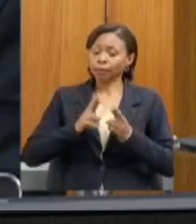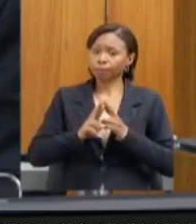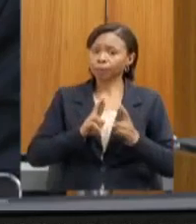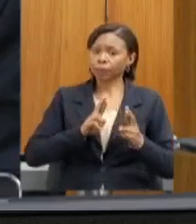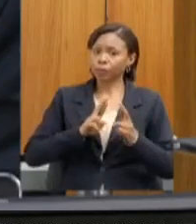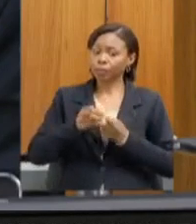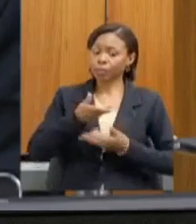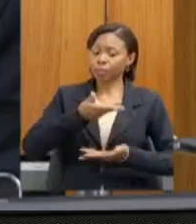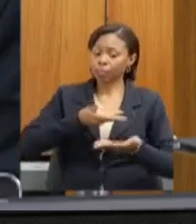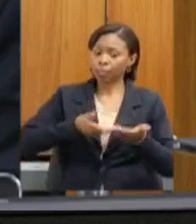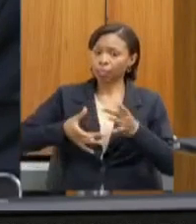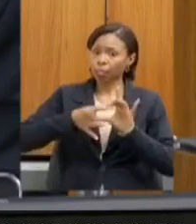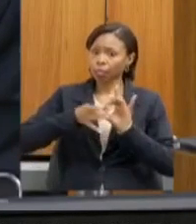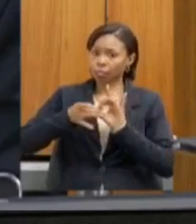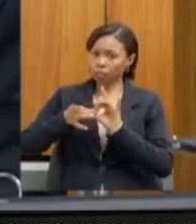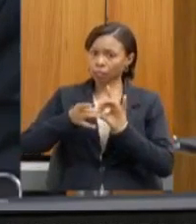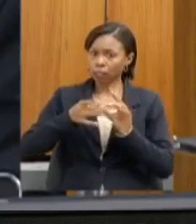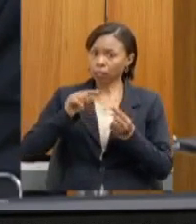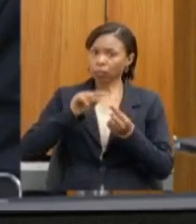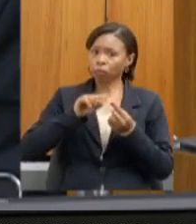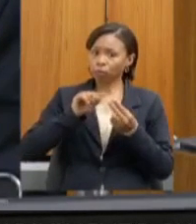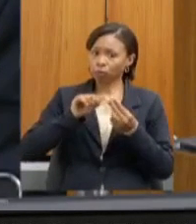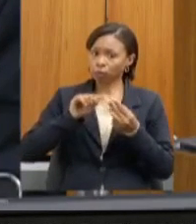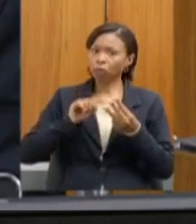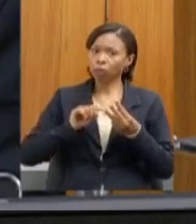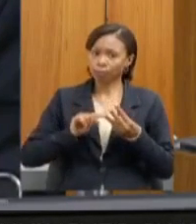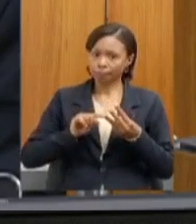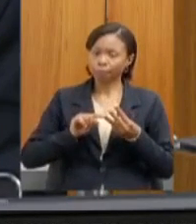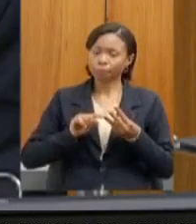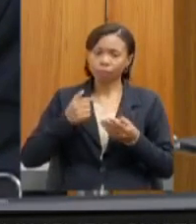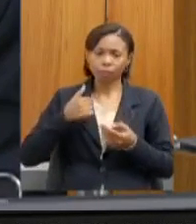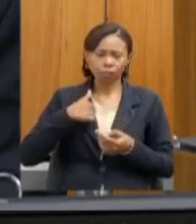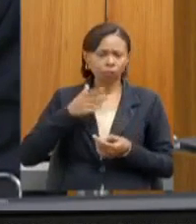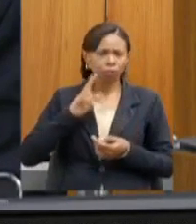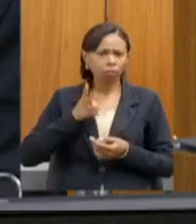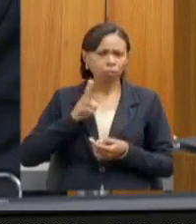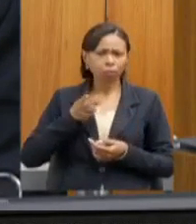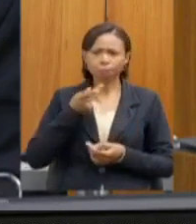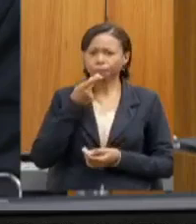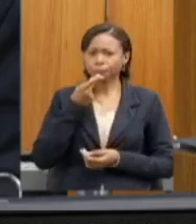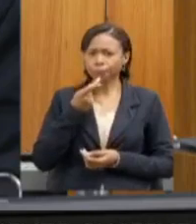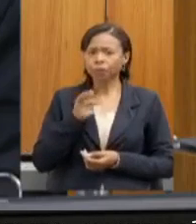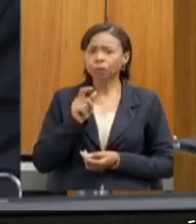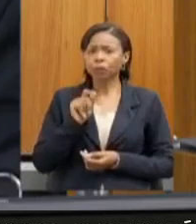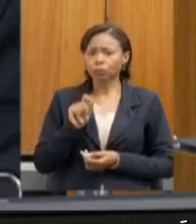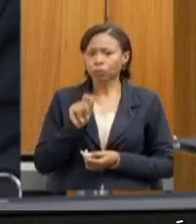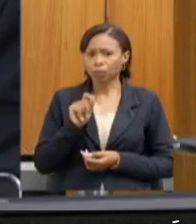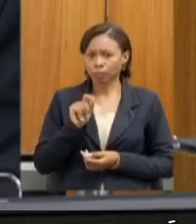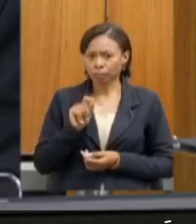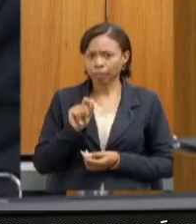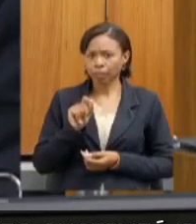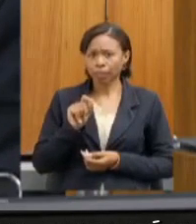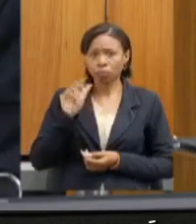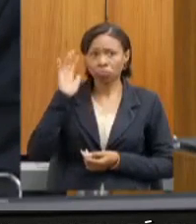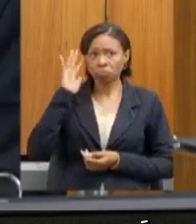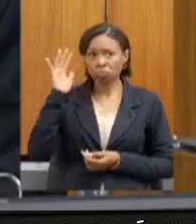nessa integração dessas saúdes. E eu sempre cito que a grande hipótese mais aceita pelo mundo inteiro